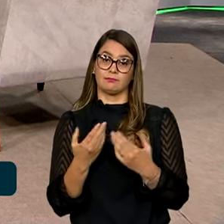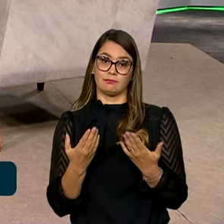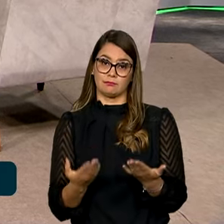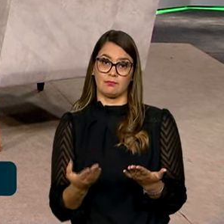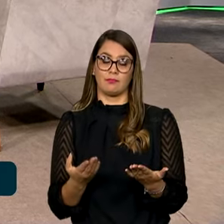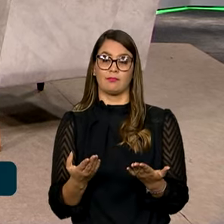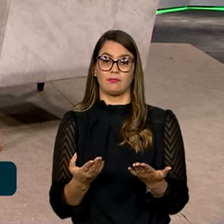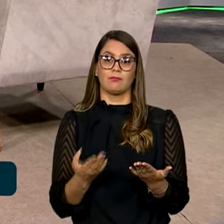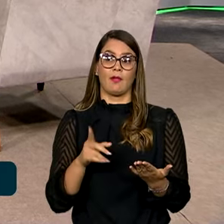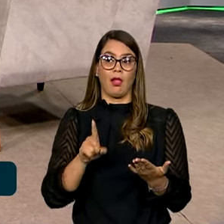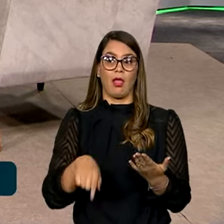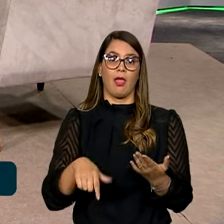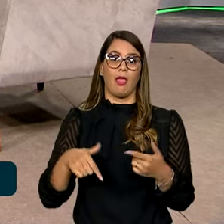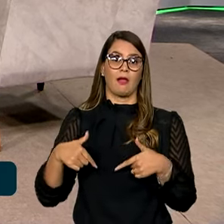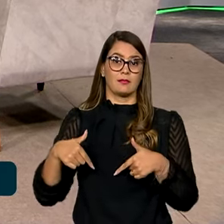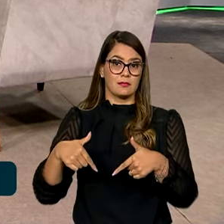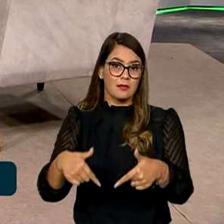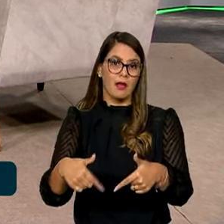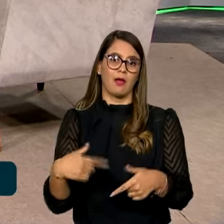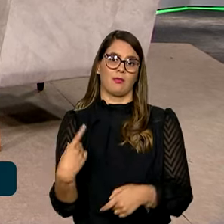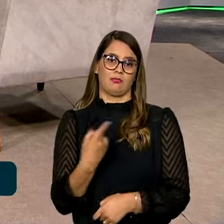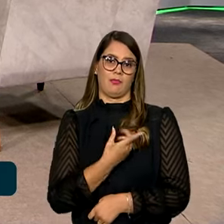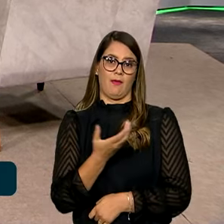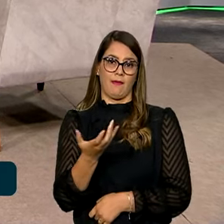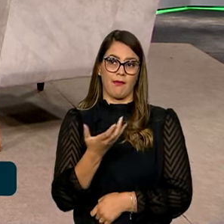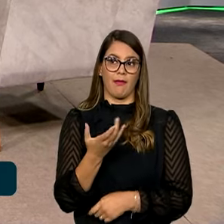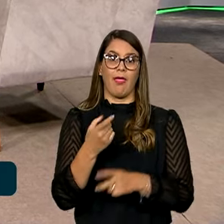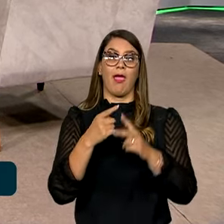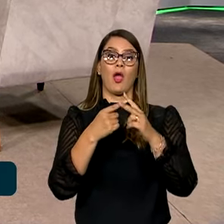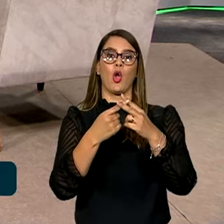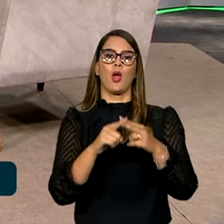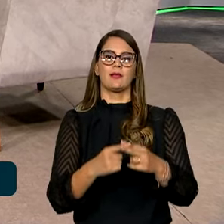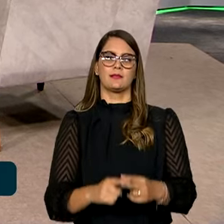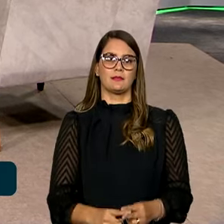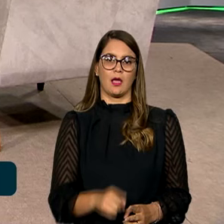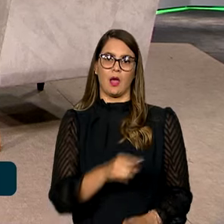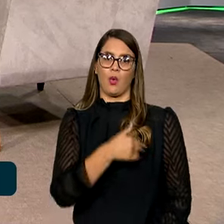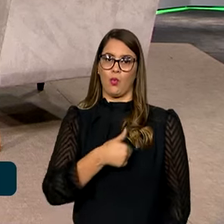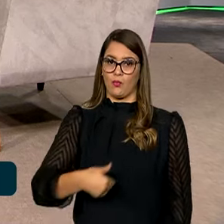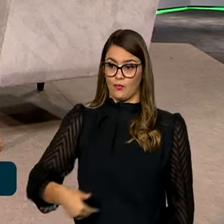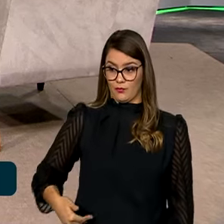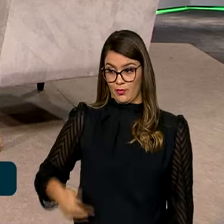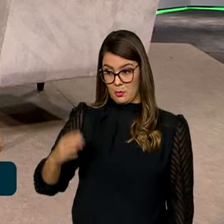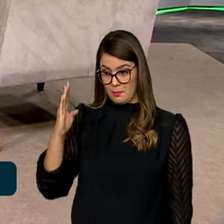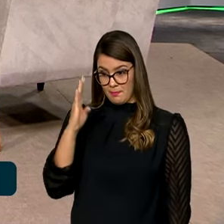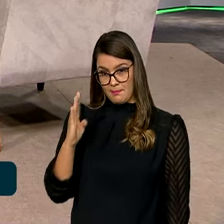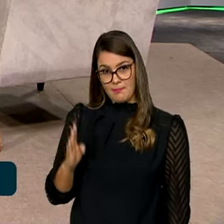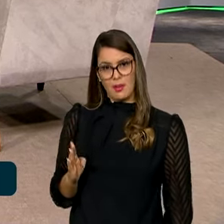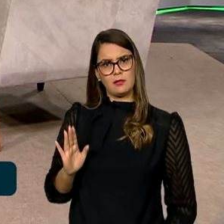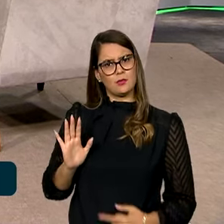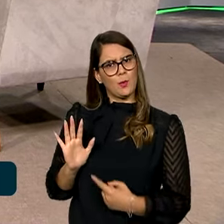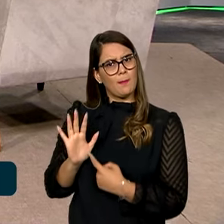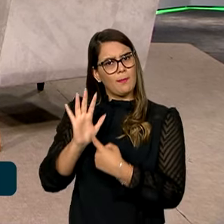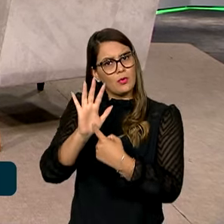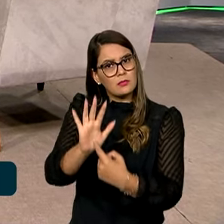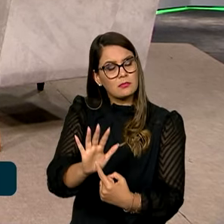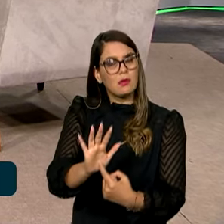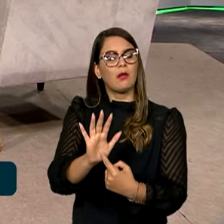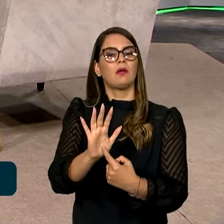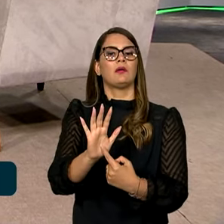Então, isso é uma ação que pretendemos que seja reparatória, né? O governo brasileiro sinalizando para o